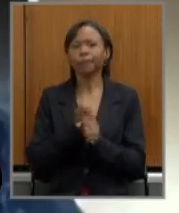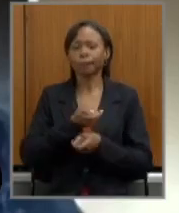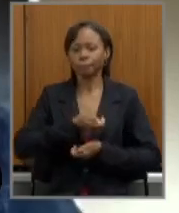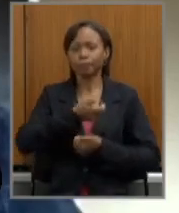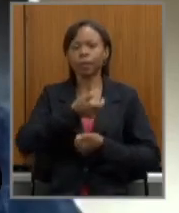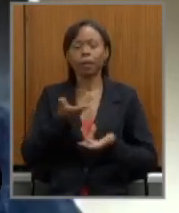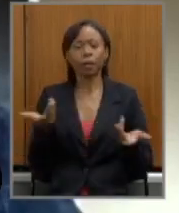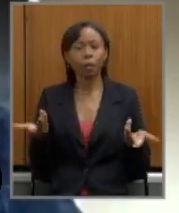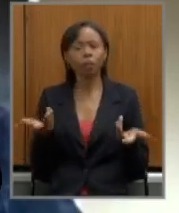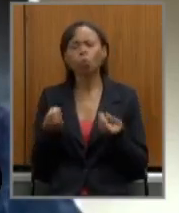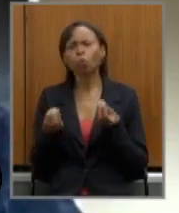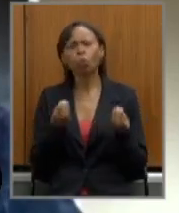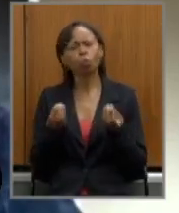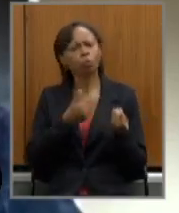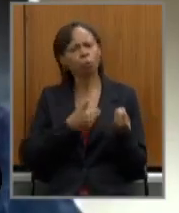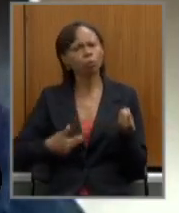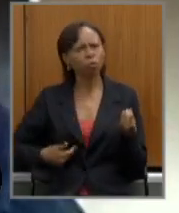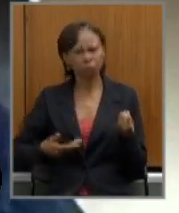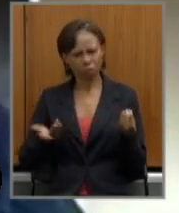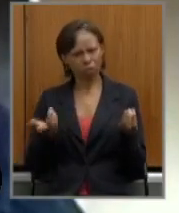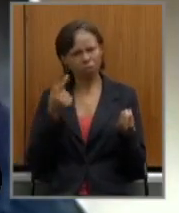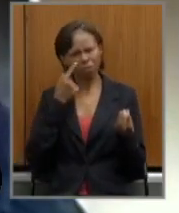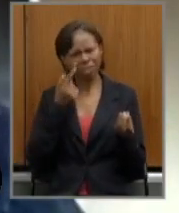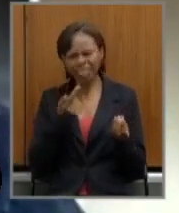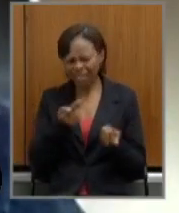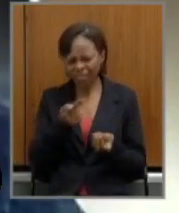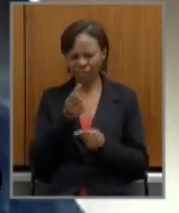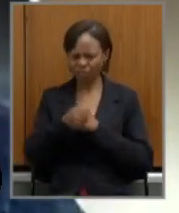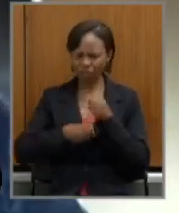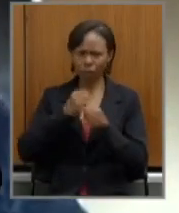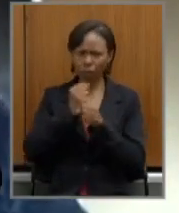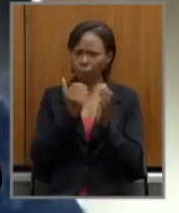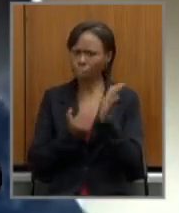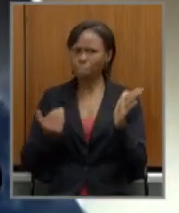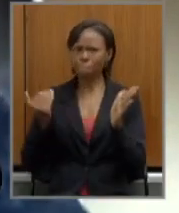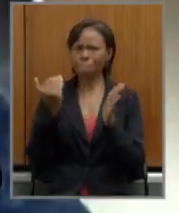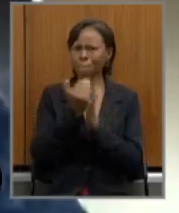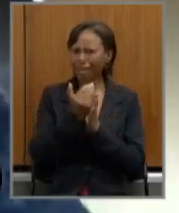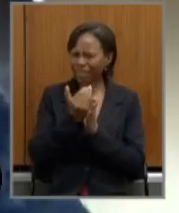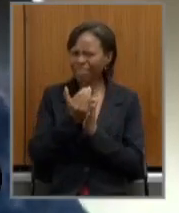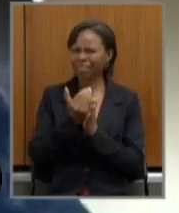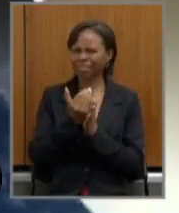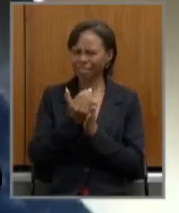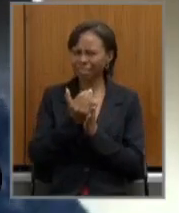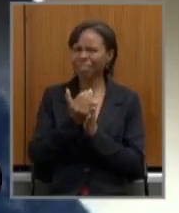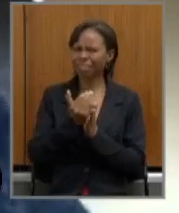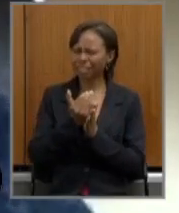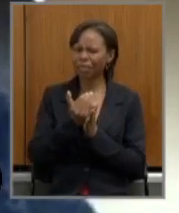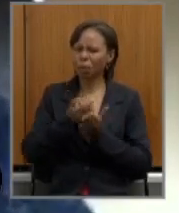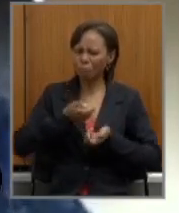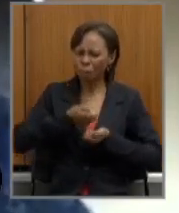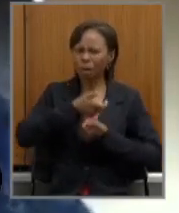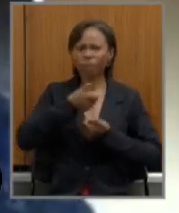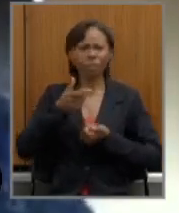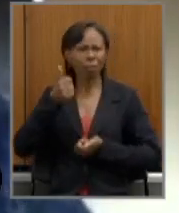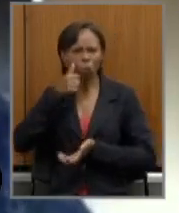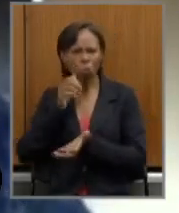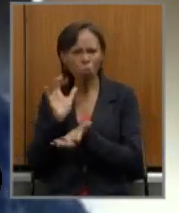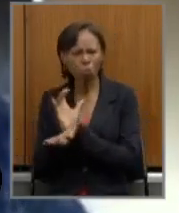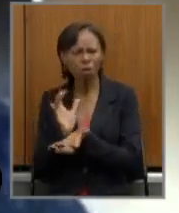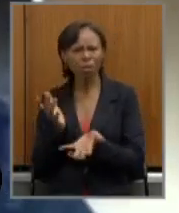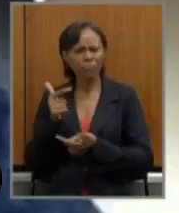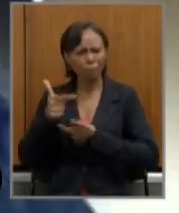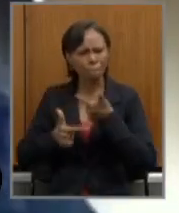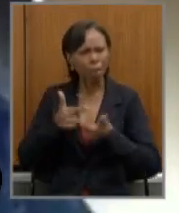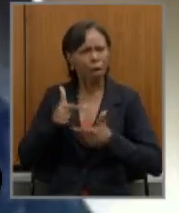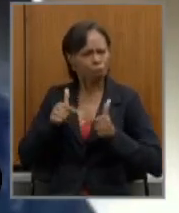estado chegou nesse número de aumentar em sete anos a contribuição das mulheres com trabalho com força essas